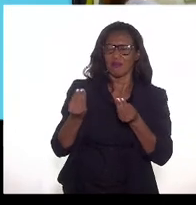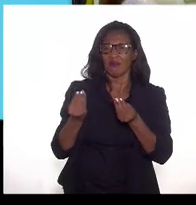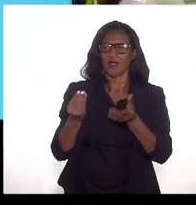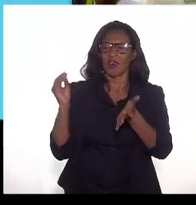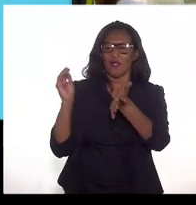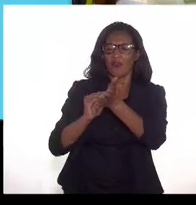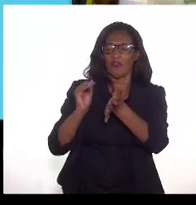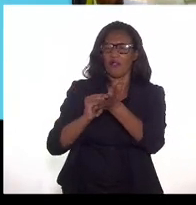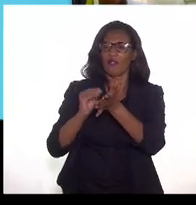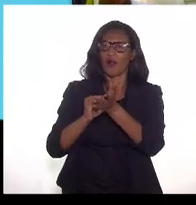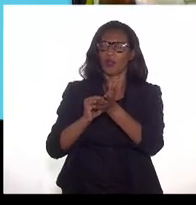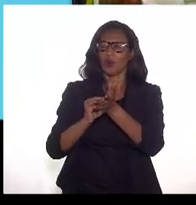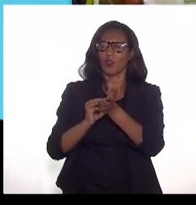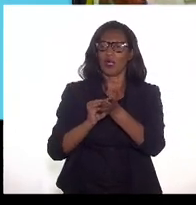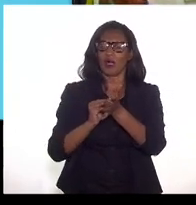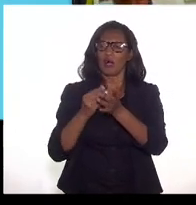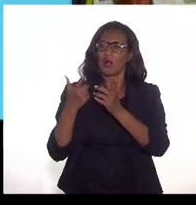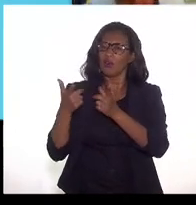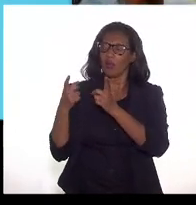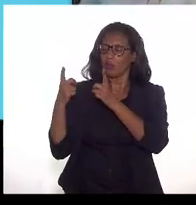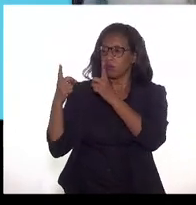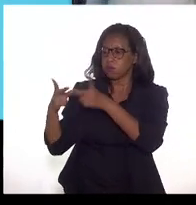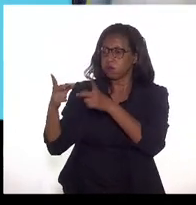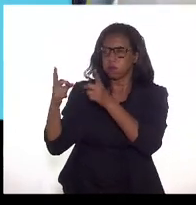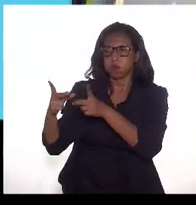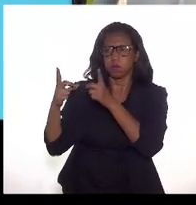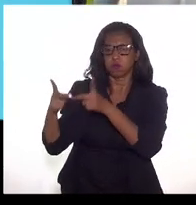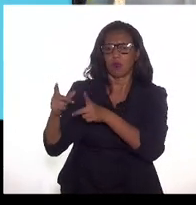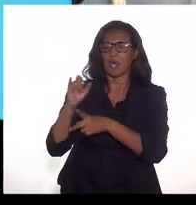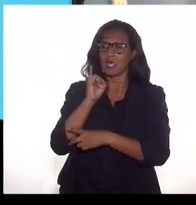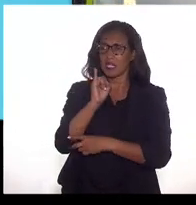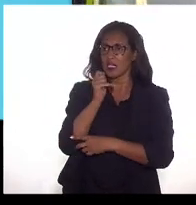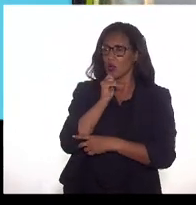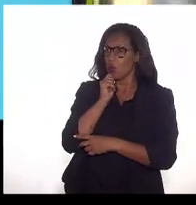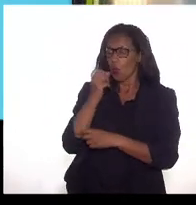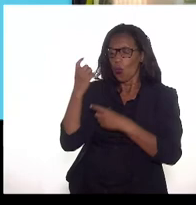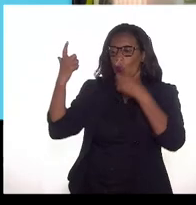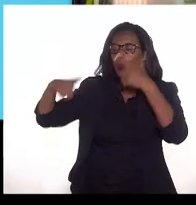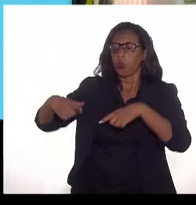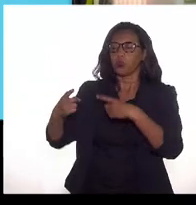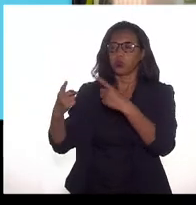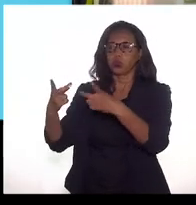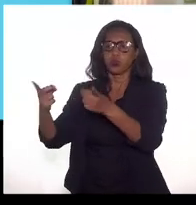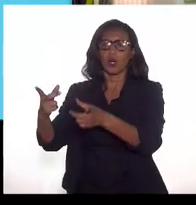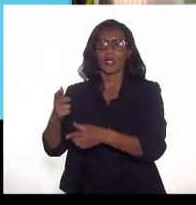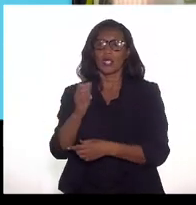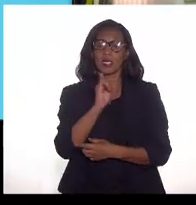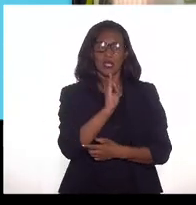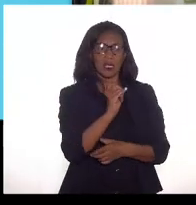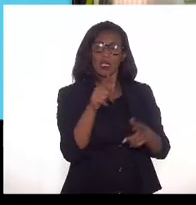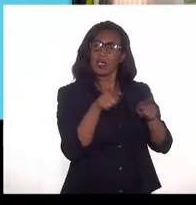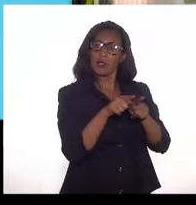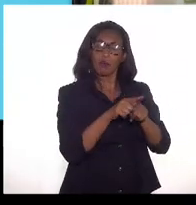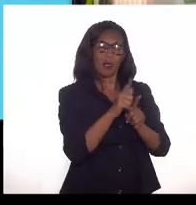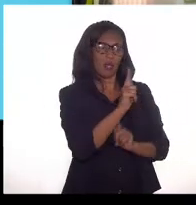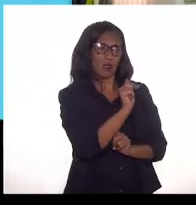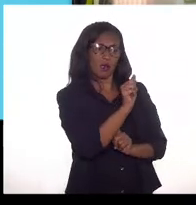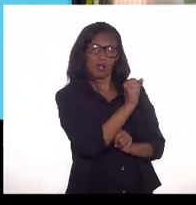não há mercado e por conseguinte se não há gás também nunca vai haver